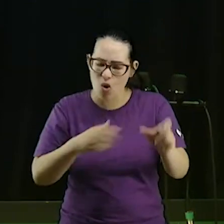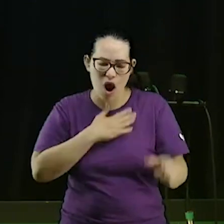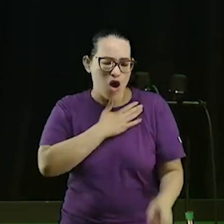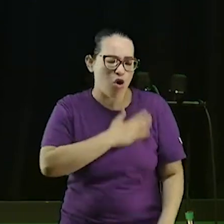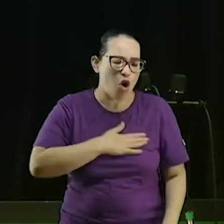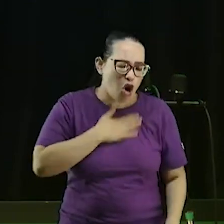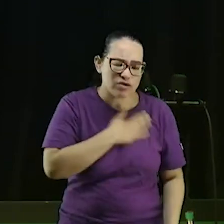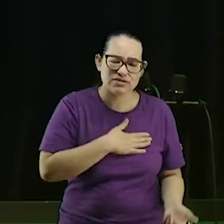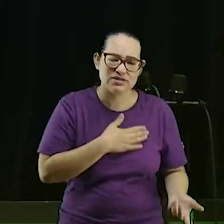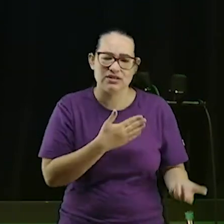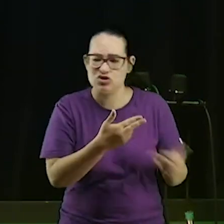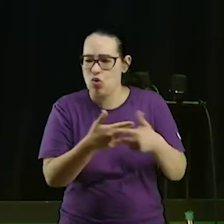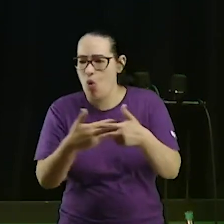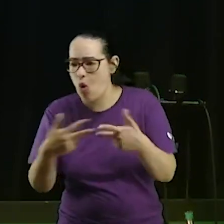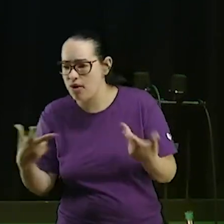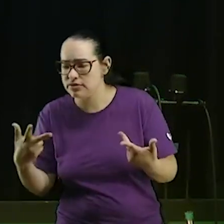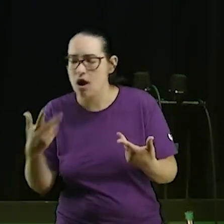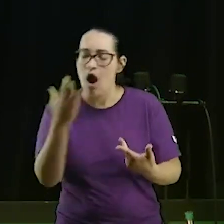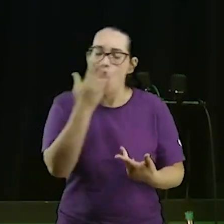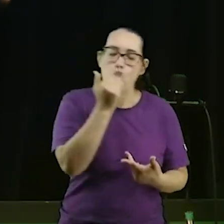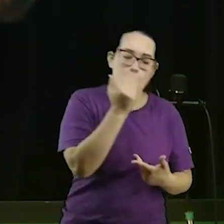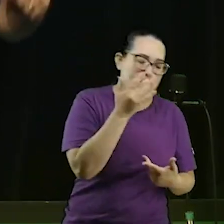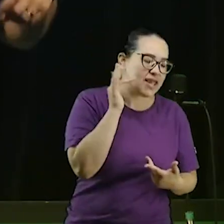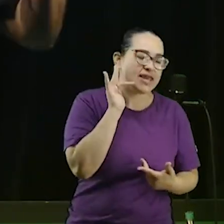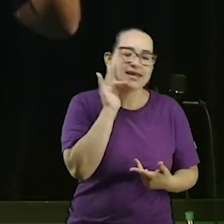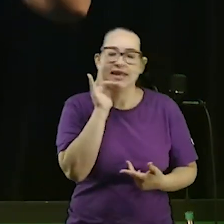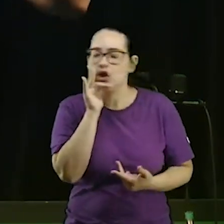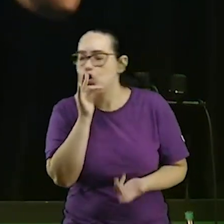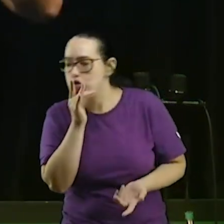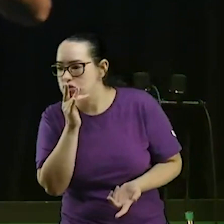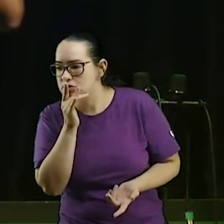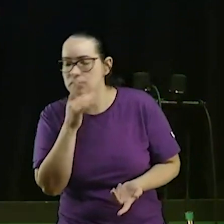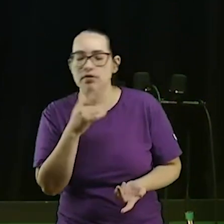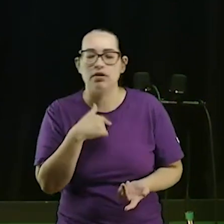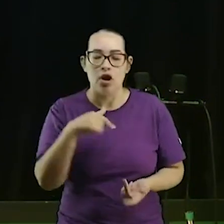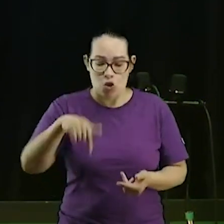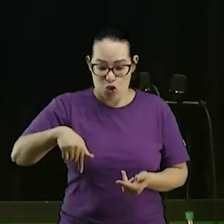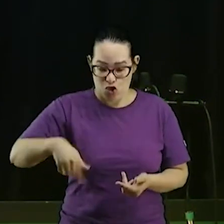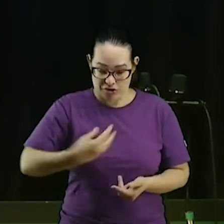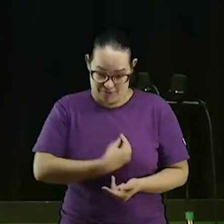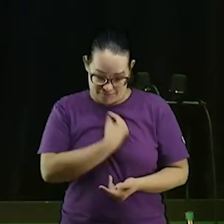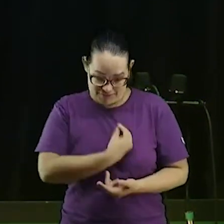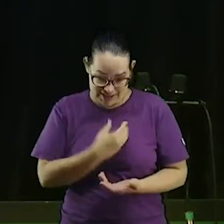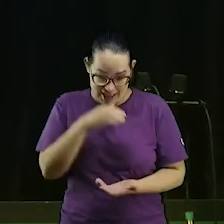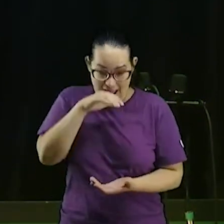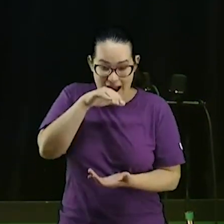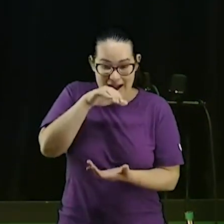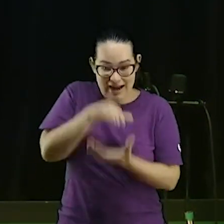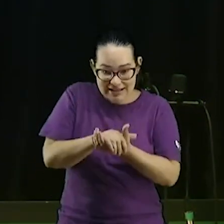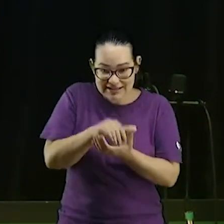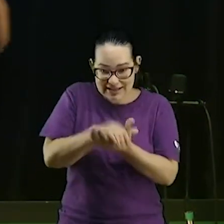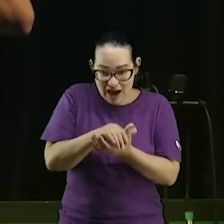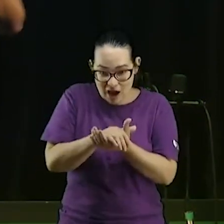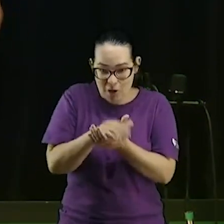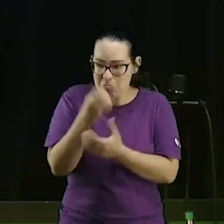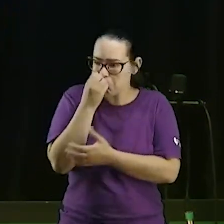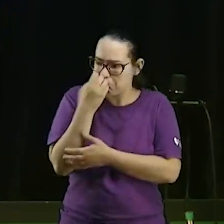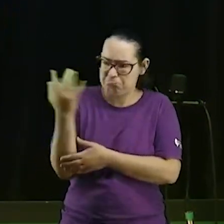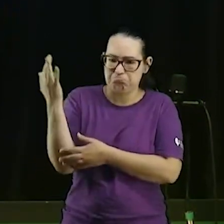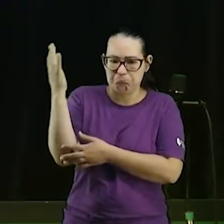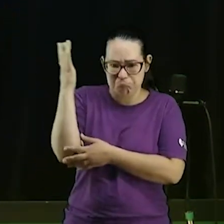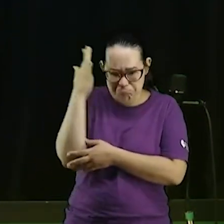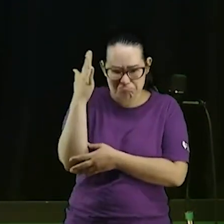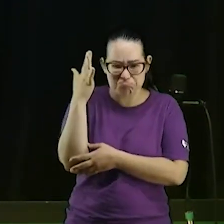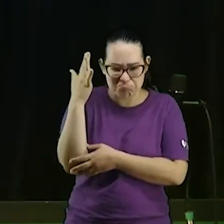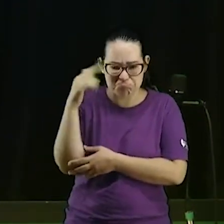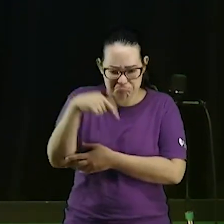faz comida boa por que você acha que eu estou trazendo um casal cheio de graça aqui para conseguir uma agenda com esse camarada com esse